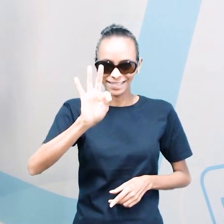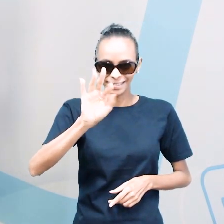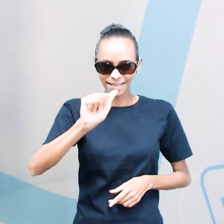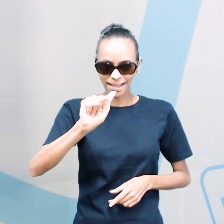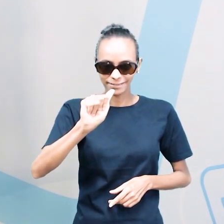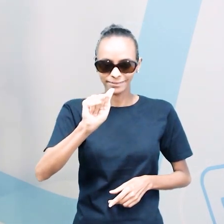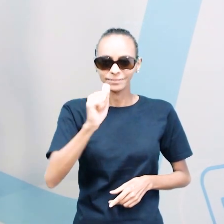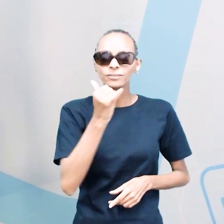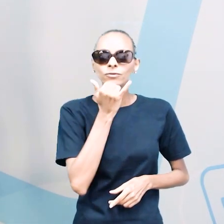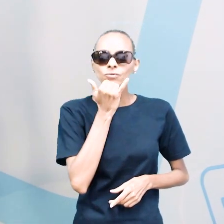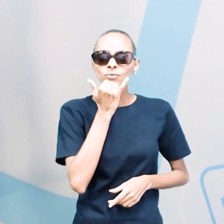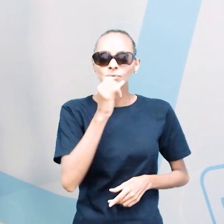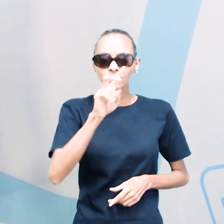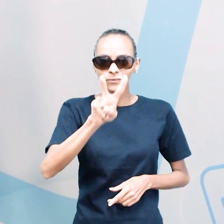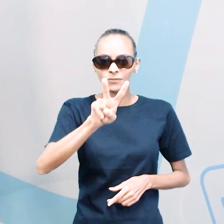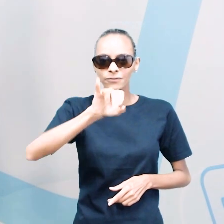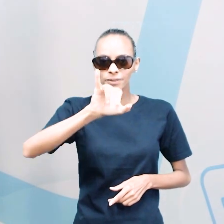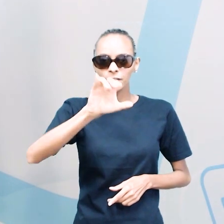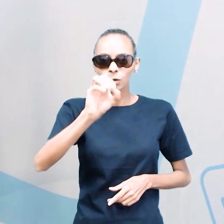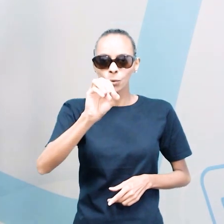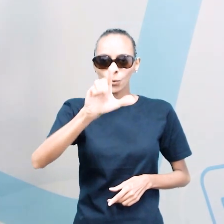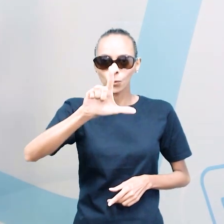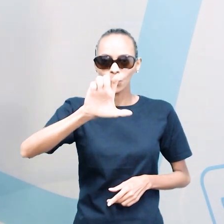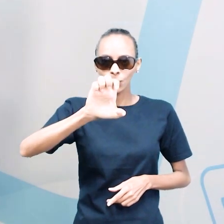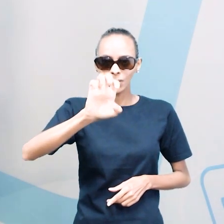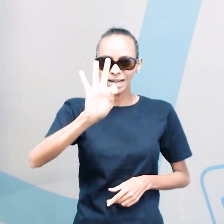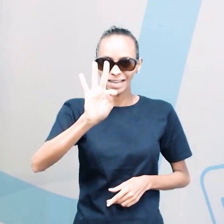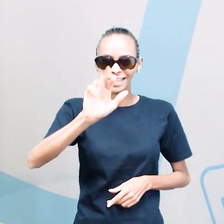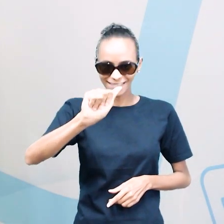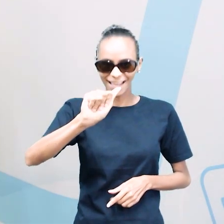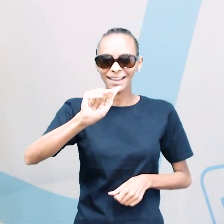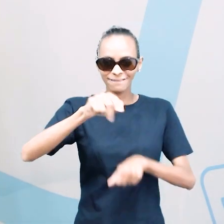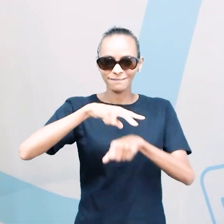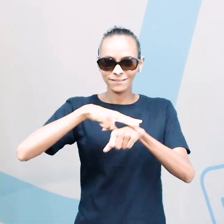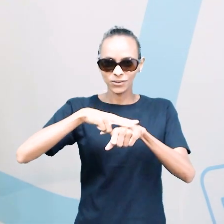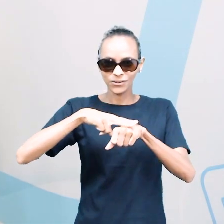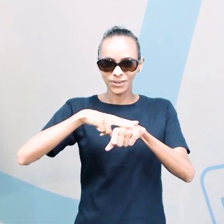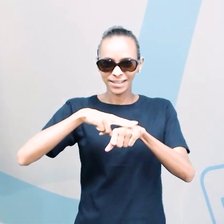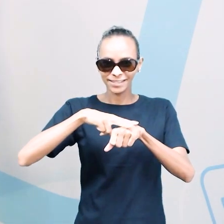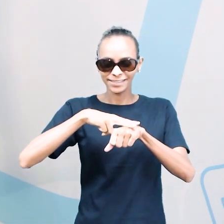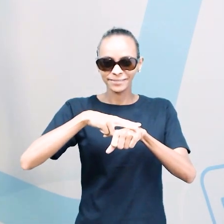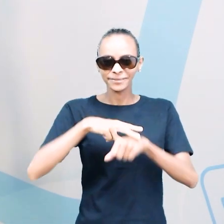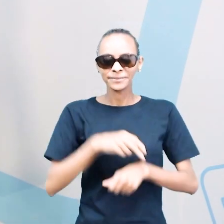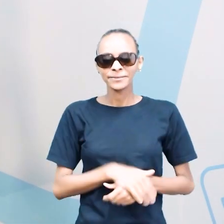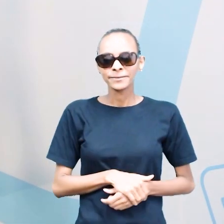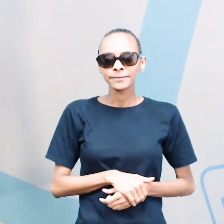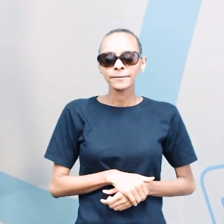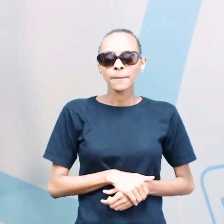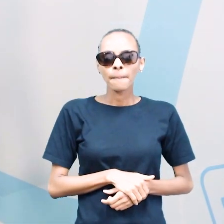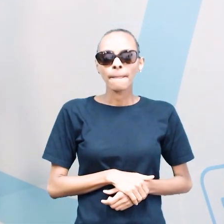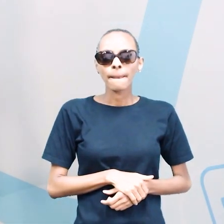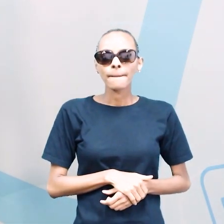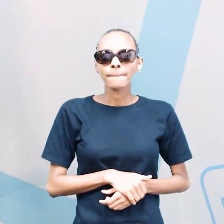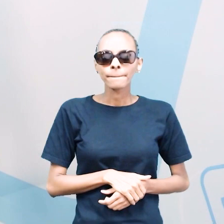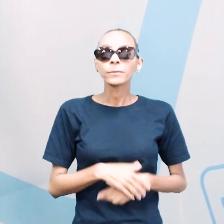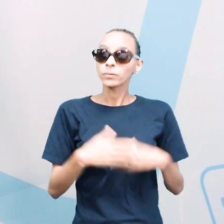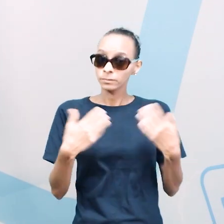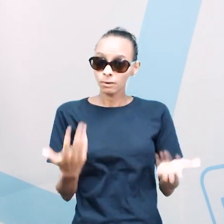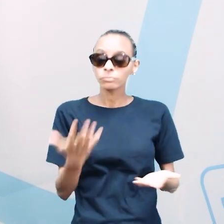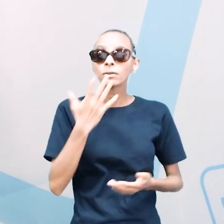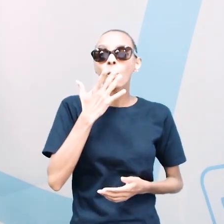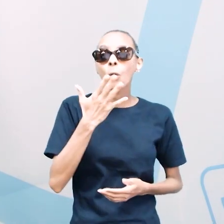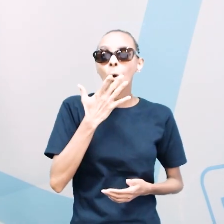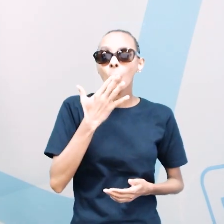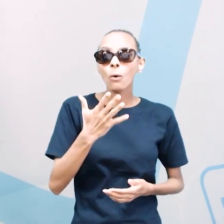Então, percebam que nesses casos, quando a gente coloca cor e